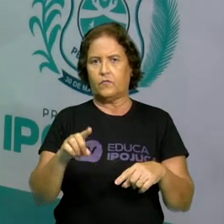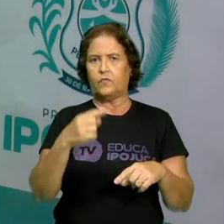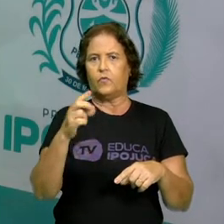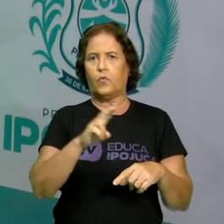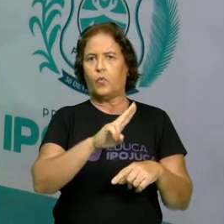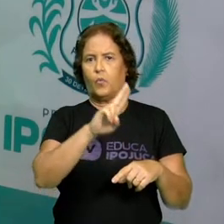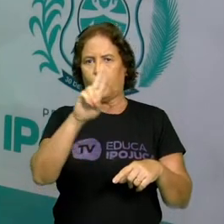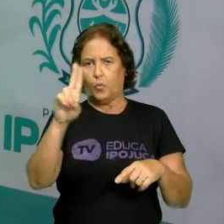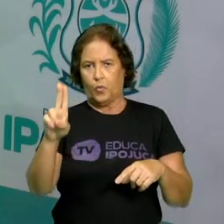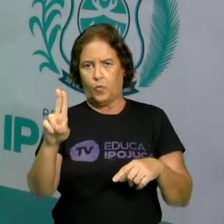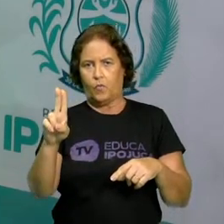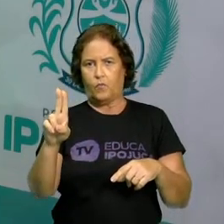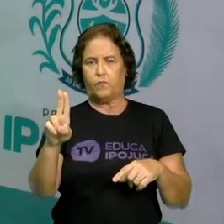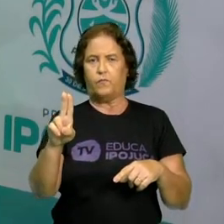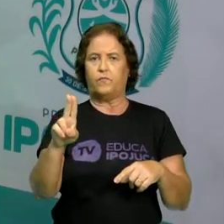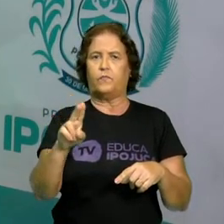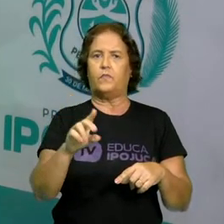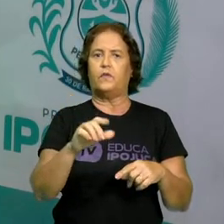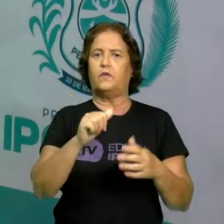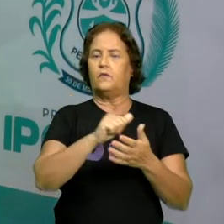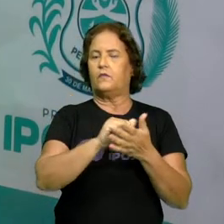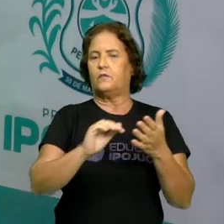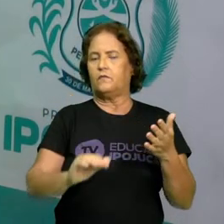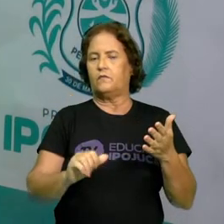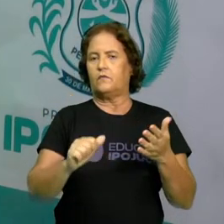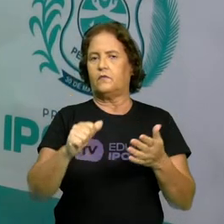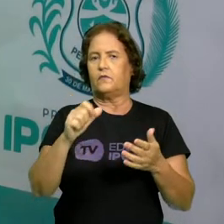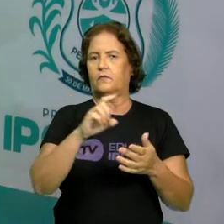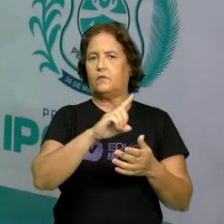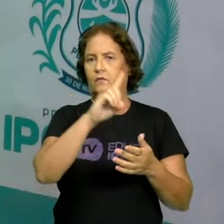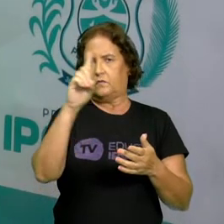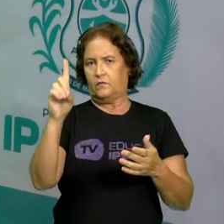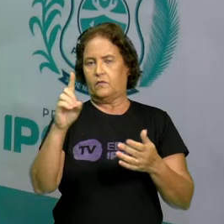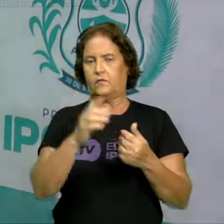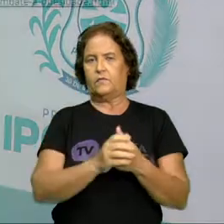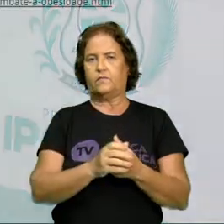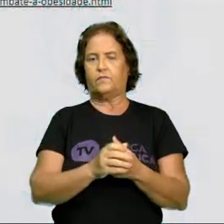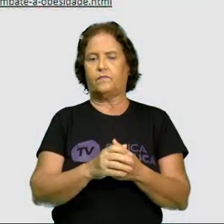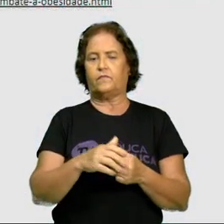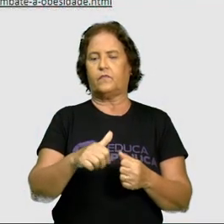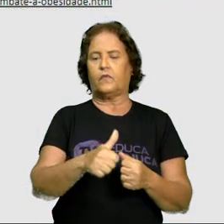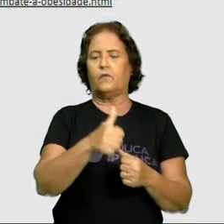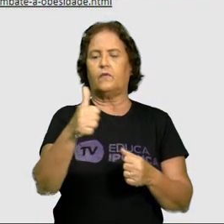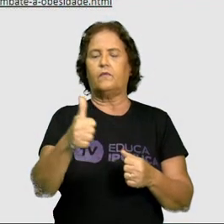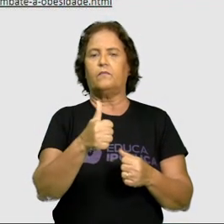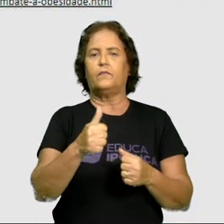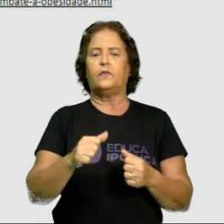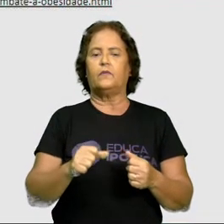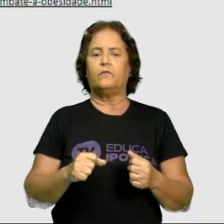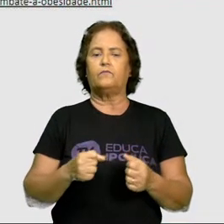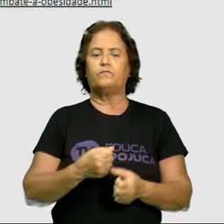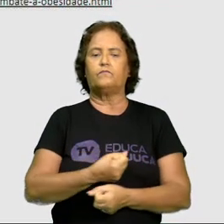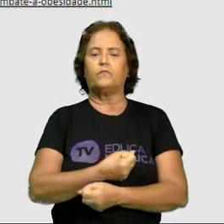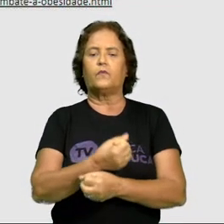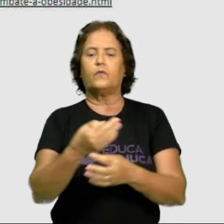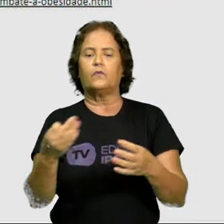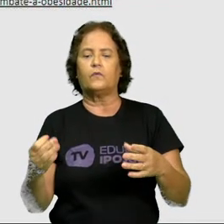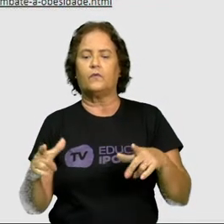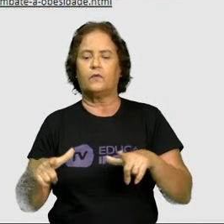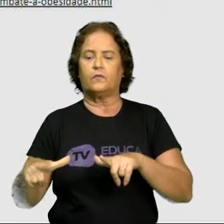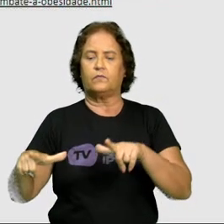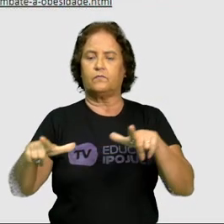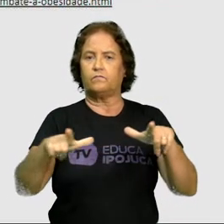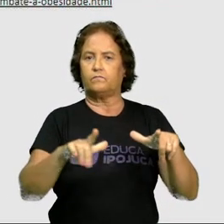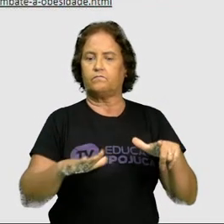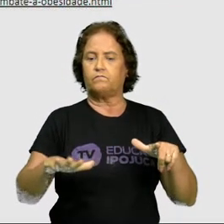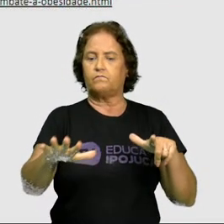nome, a atividade e a data, o nosso primeiro quesito é quais os espaços públicos que